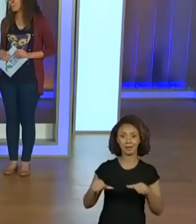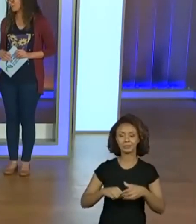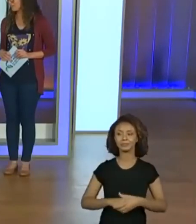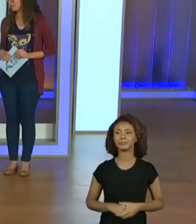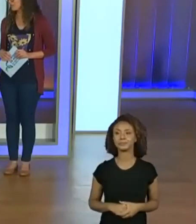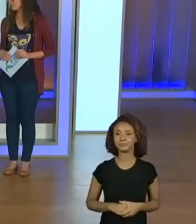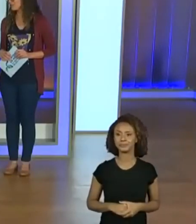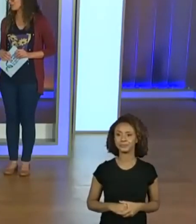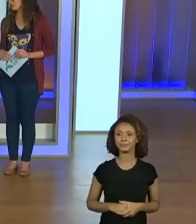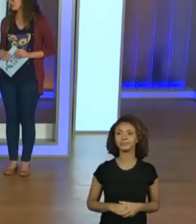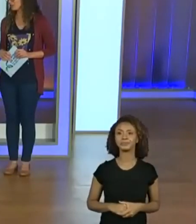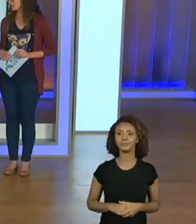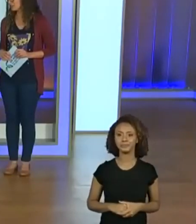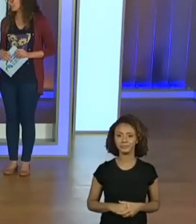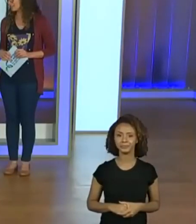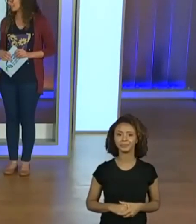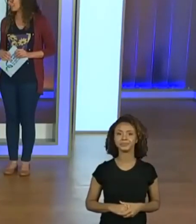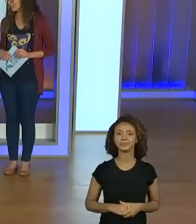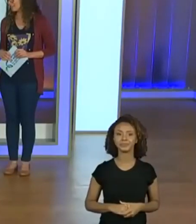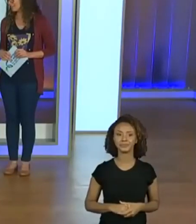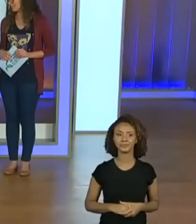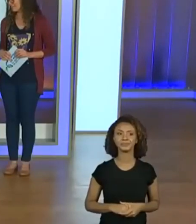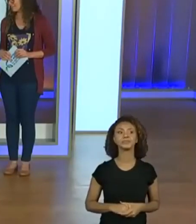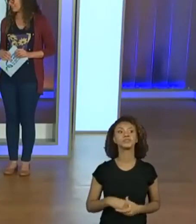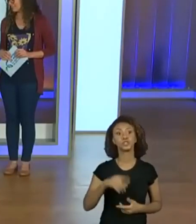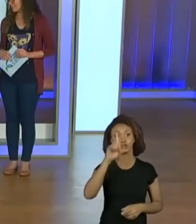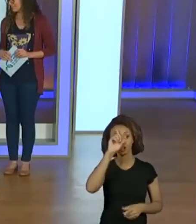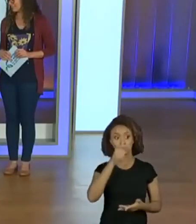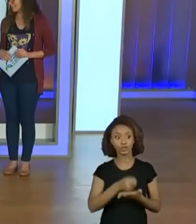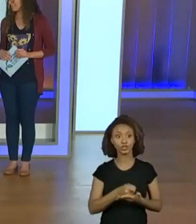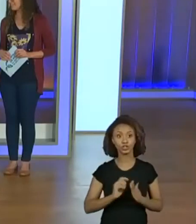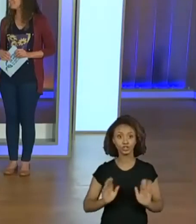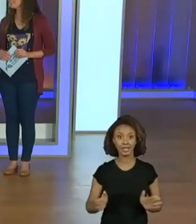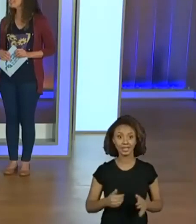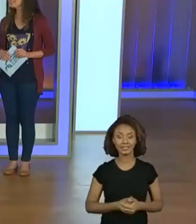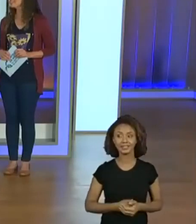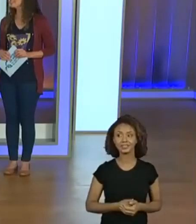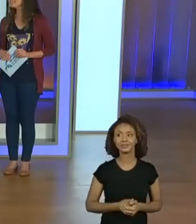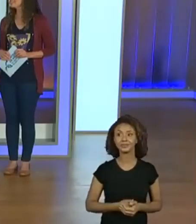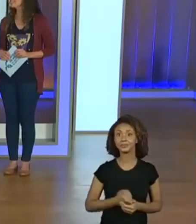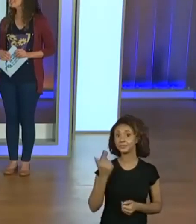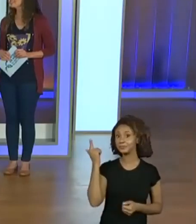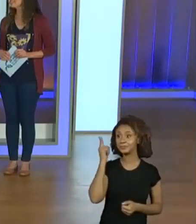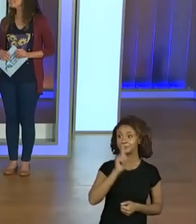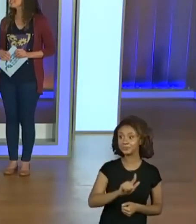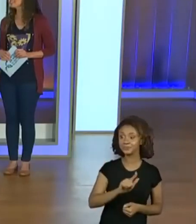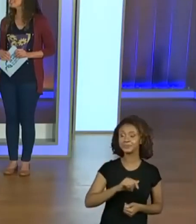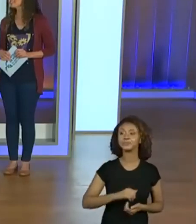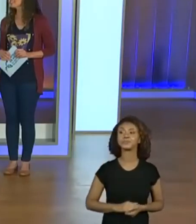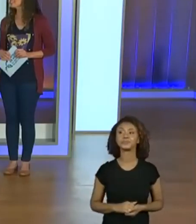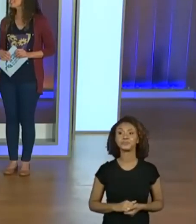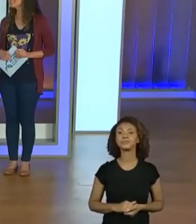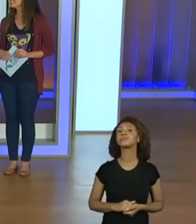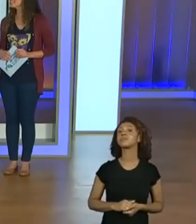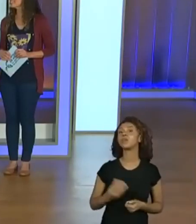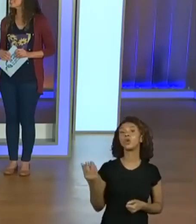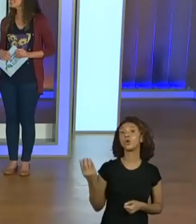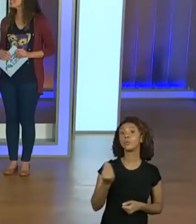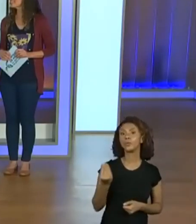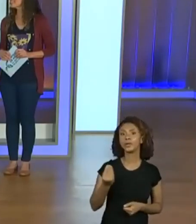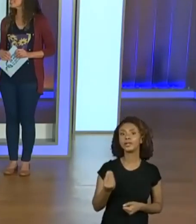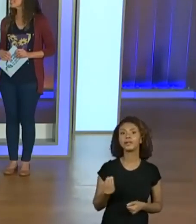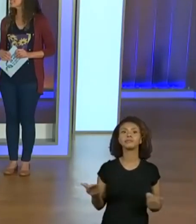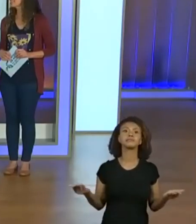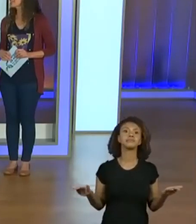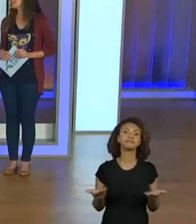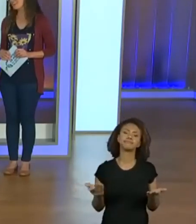Não enchei. O nome já foi escolhido. Ele nem decidiu. Peraí, com licença. Consegui pegar. Por quê? Porque a gente tem um monte de